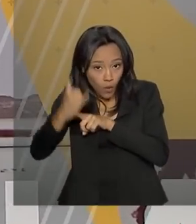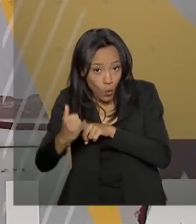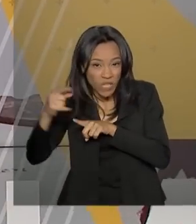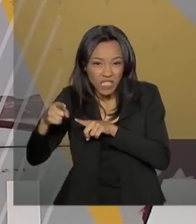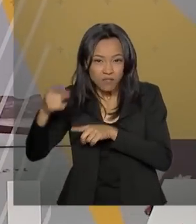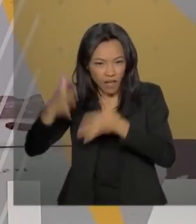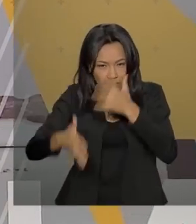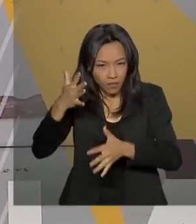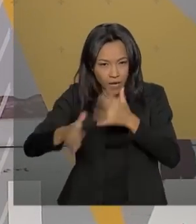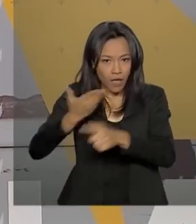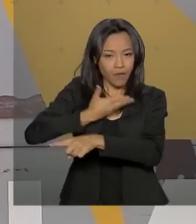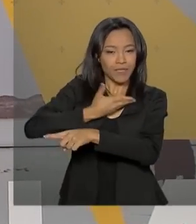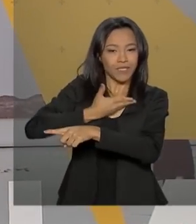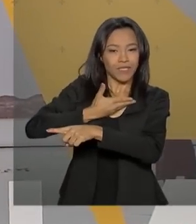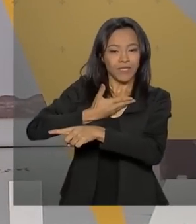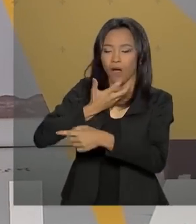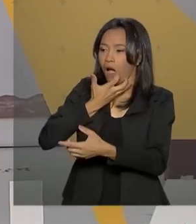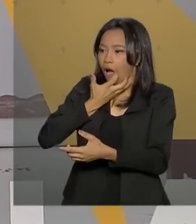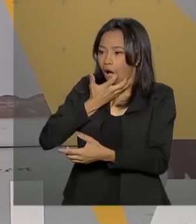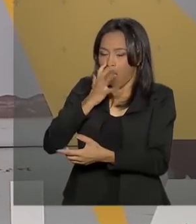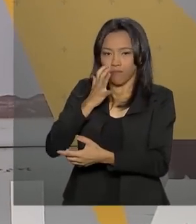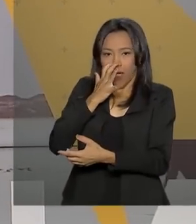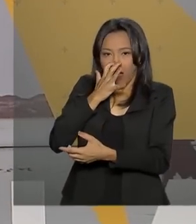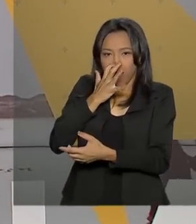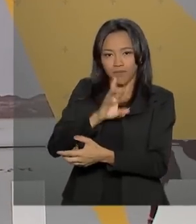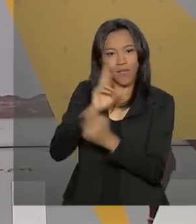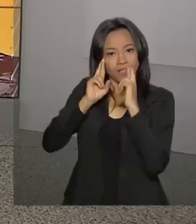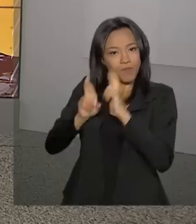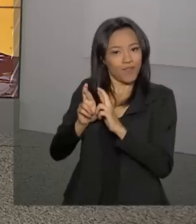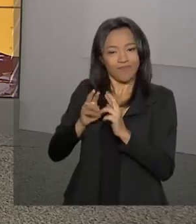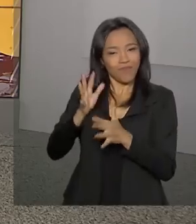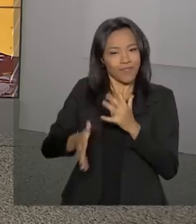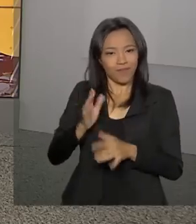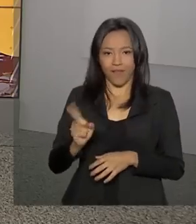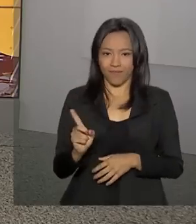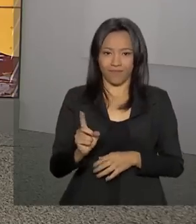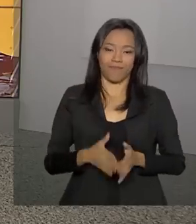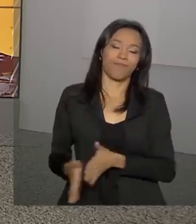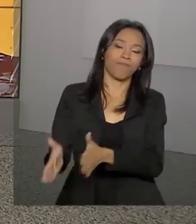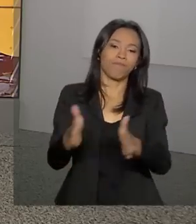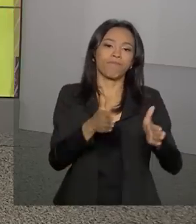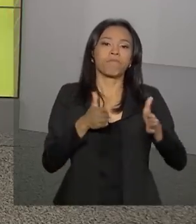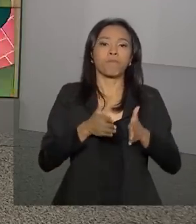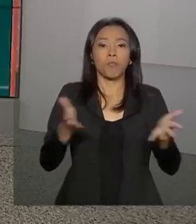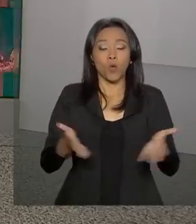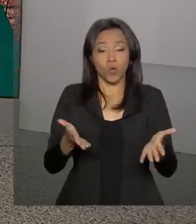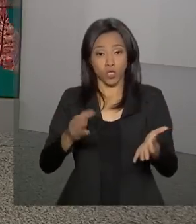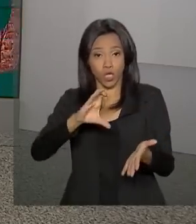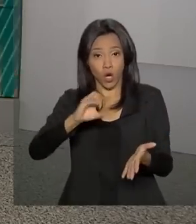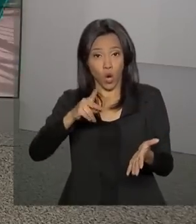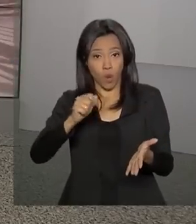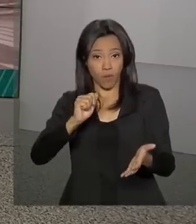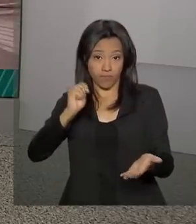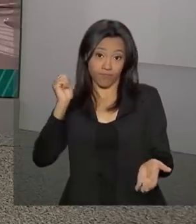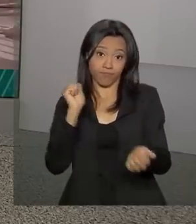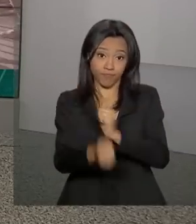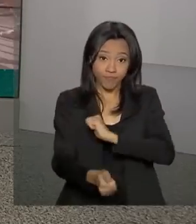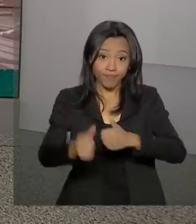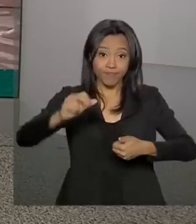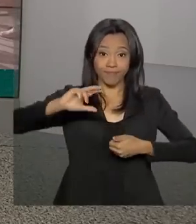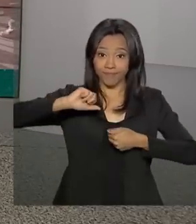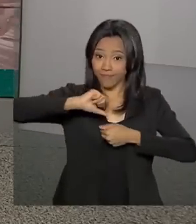afeta a amizade, a admiração e o respeito entre eles. Começa hoje a Copa América com a estreia de Brasil e